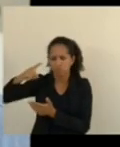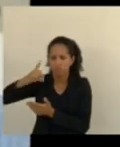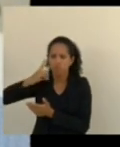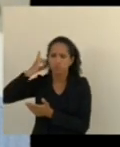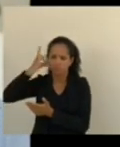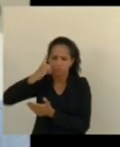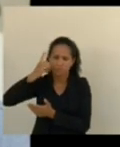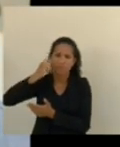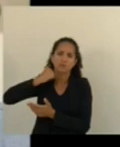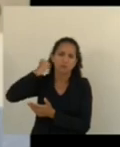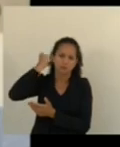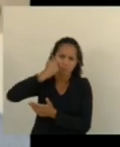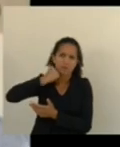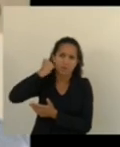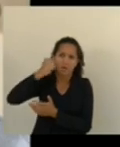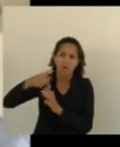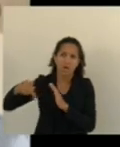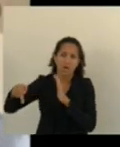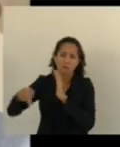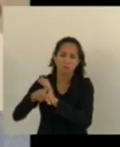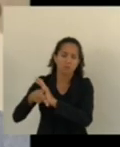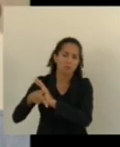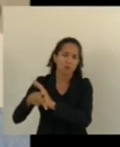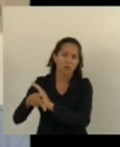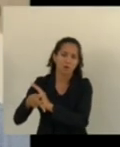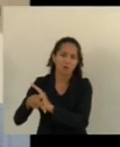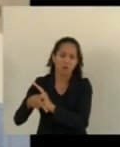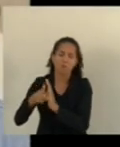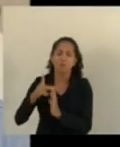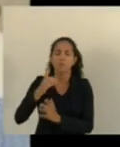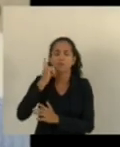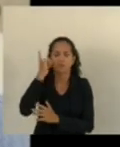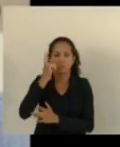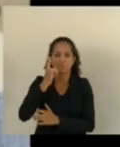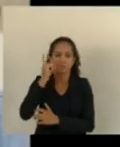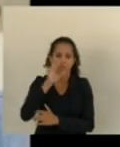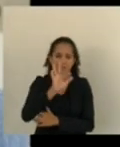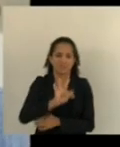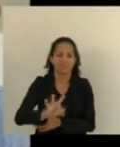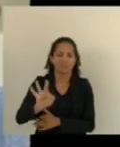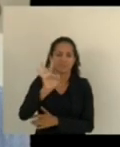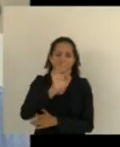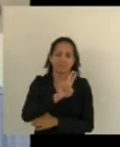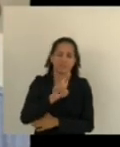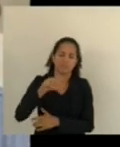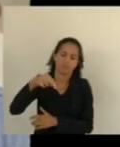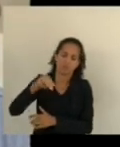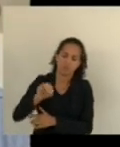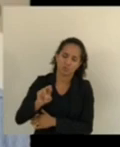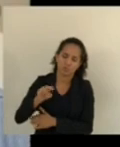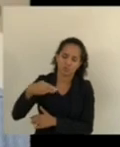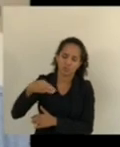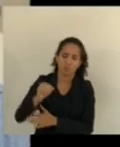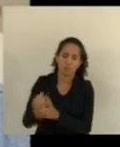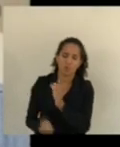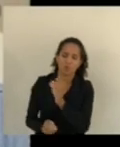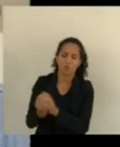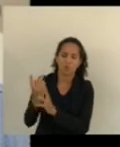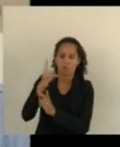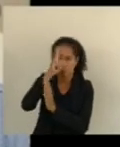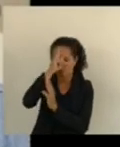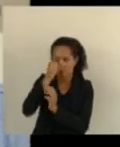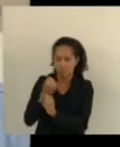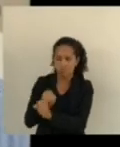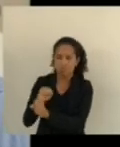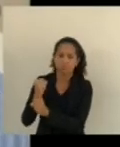senadores por indicação da deputada norma para a construção do hospital do câncer que foi